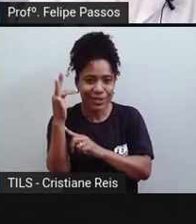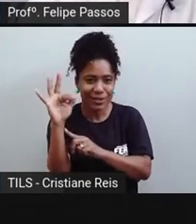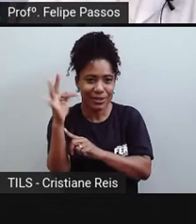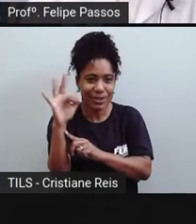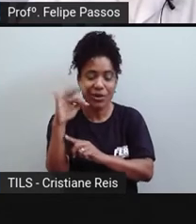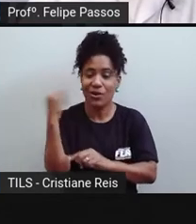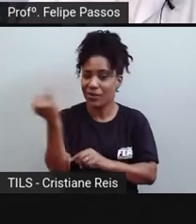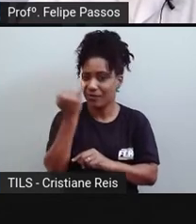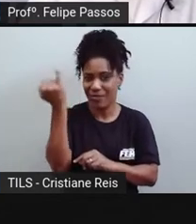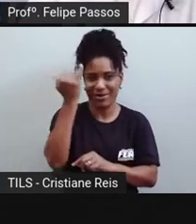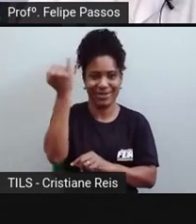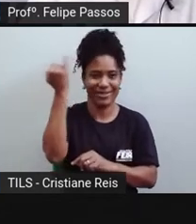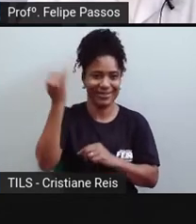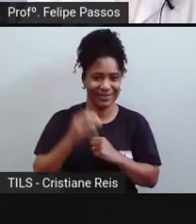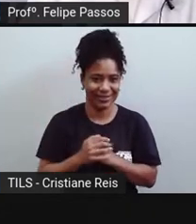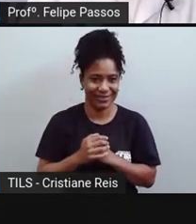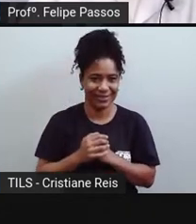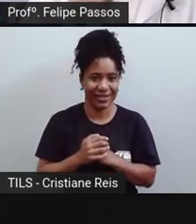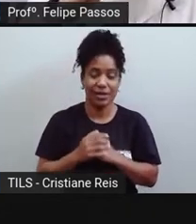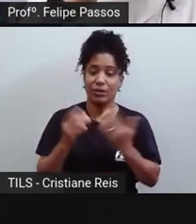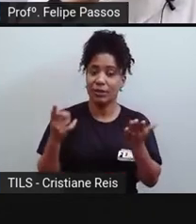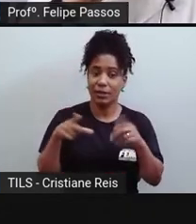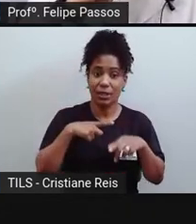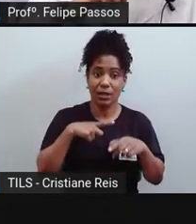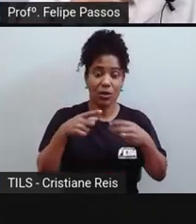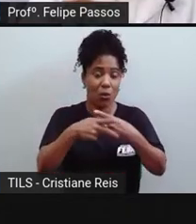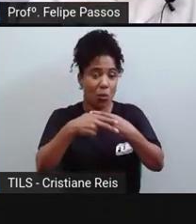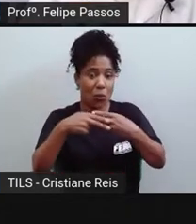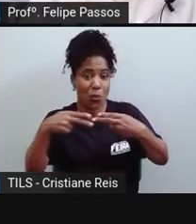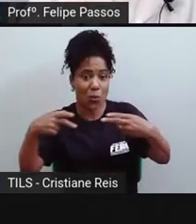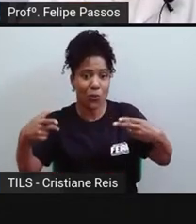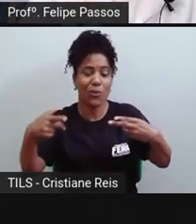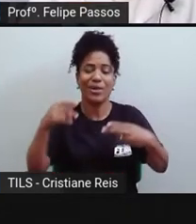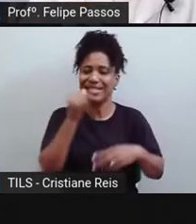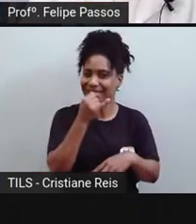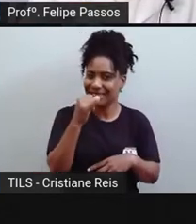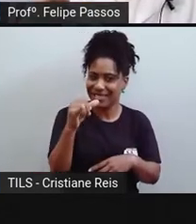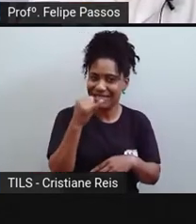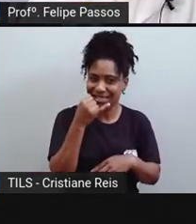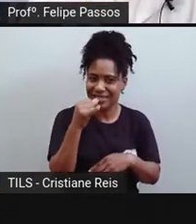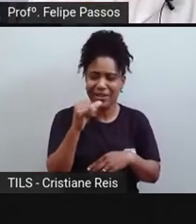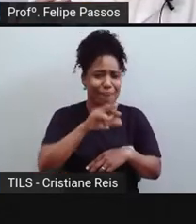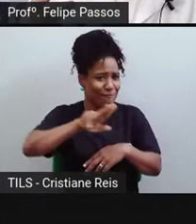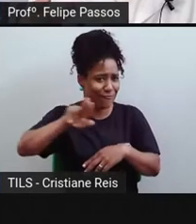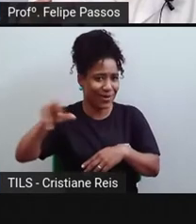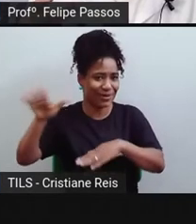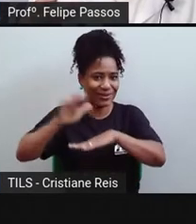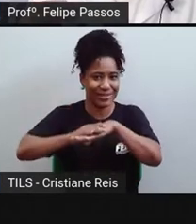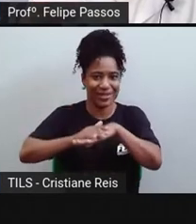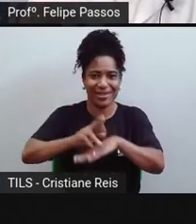gente tem hoje de aparelho eletrônico, que usa energia elétrica para funcionar, são